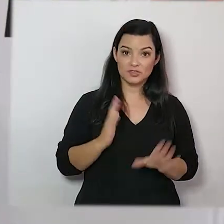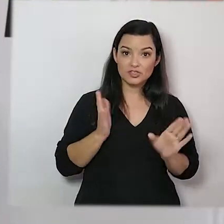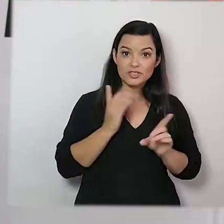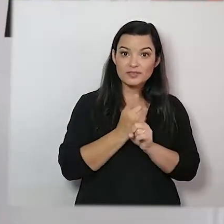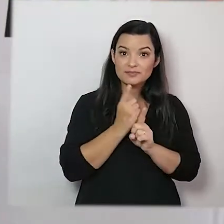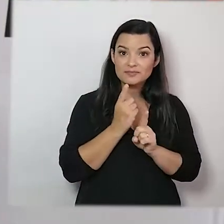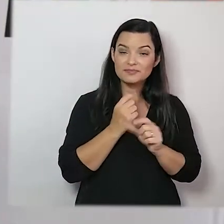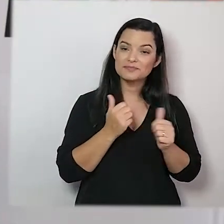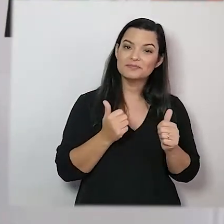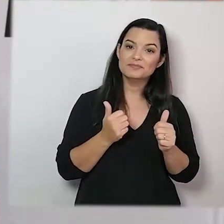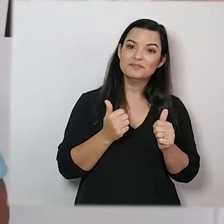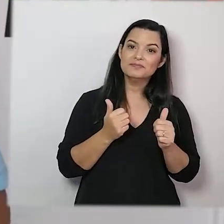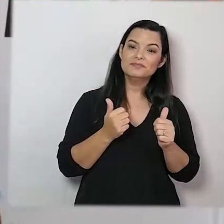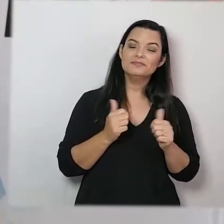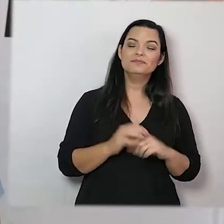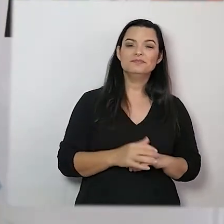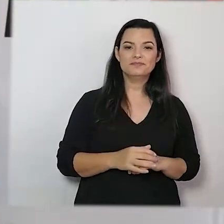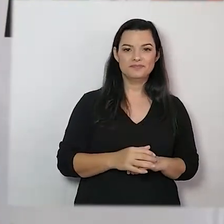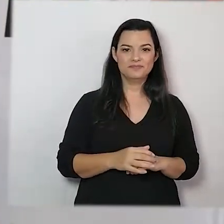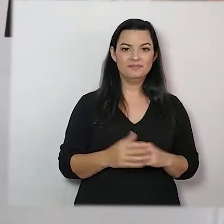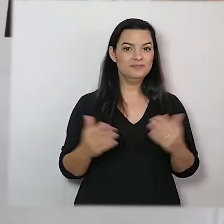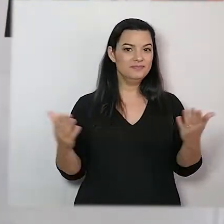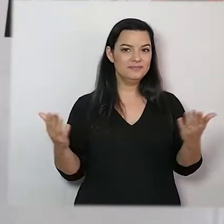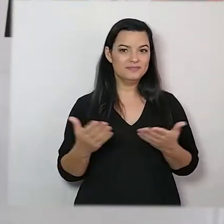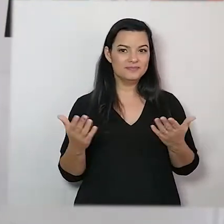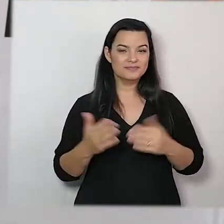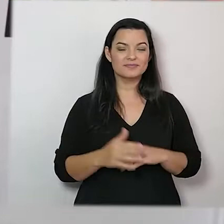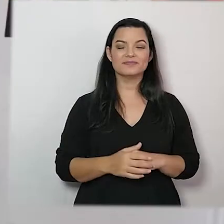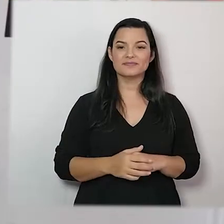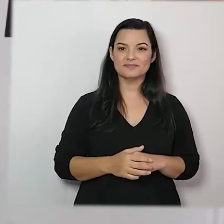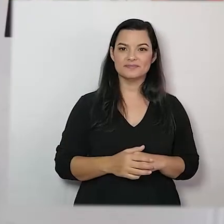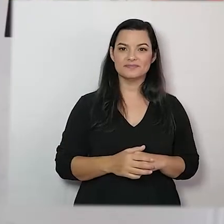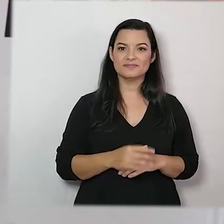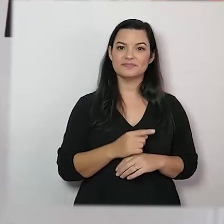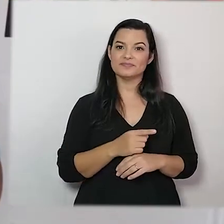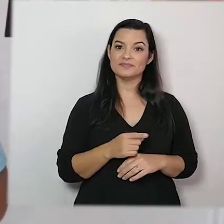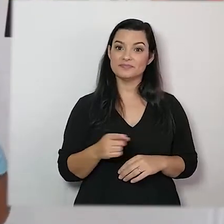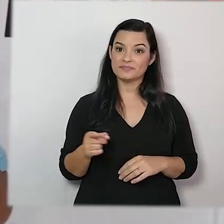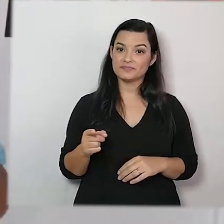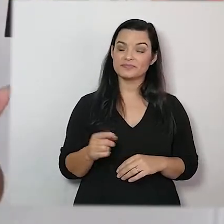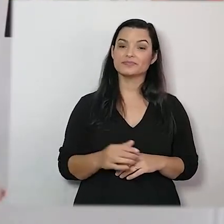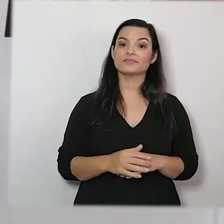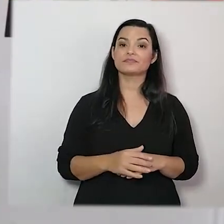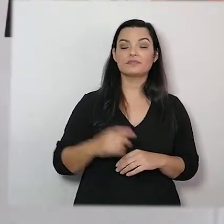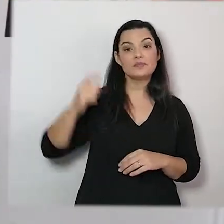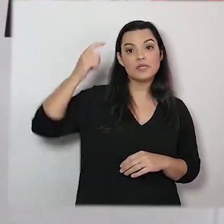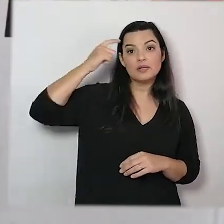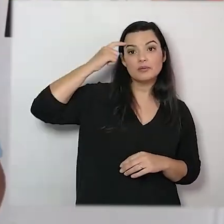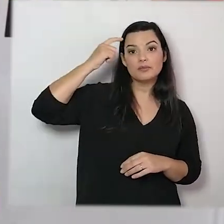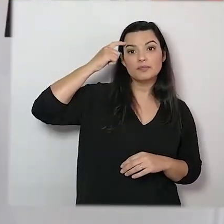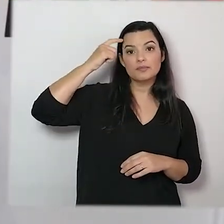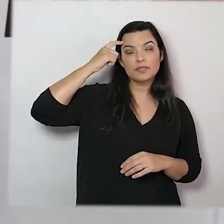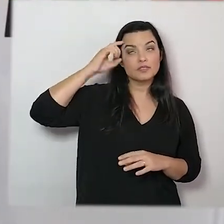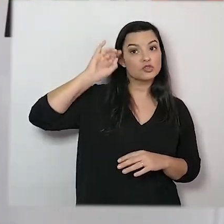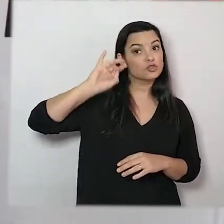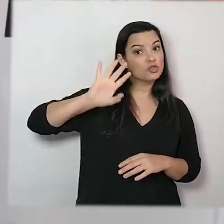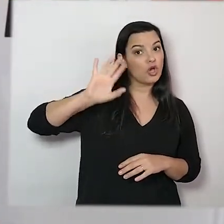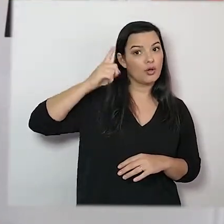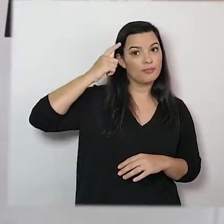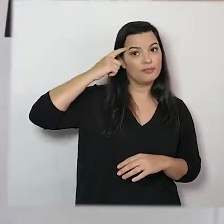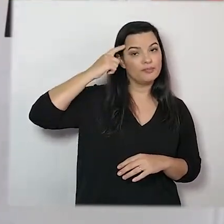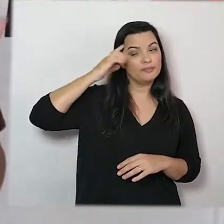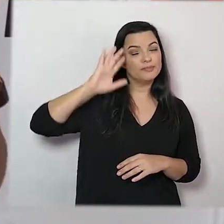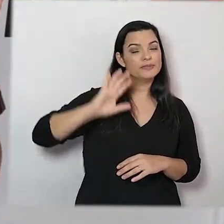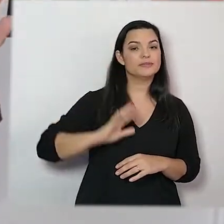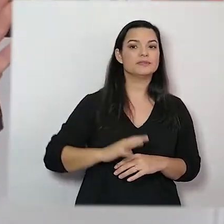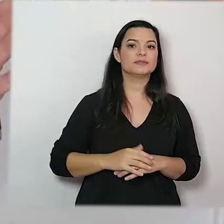Localizou? Ótimo! Então agora você vai pensar, só pensar por